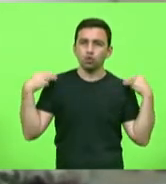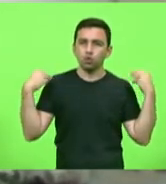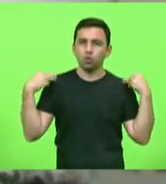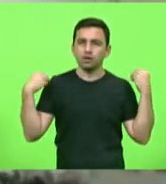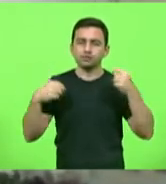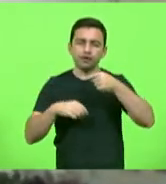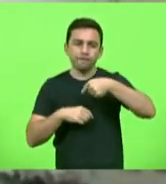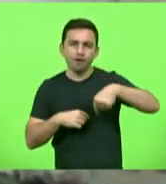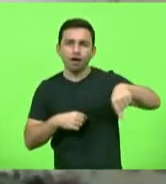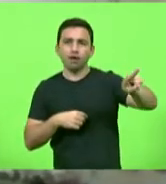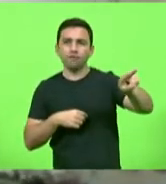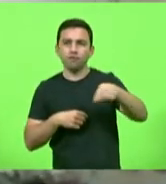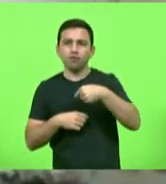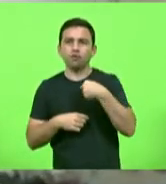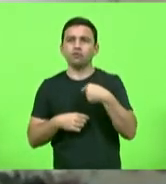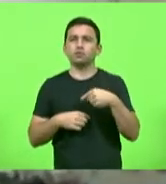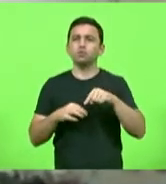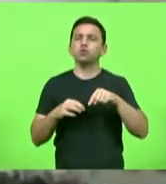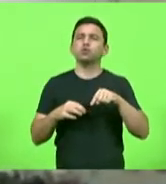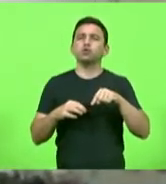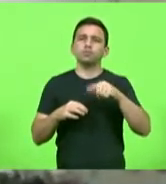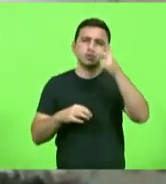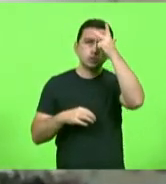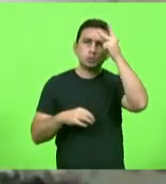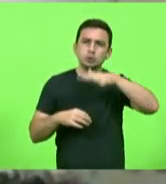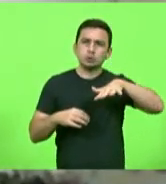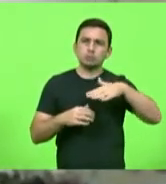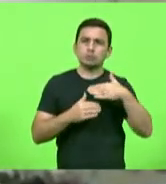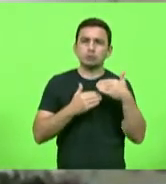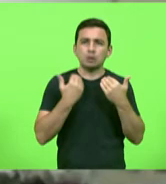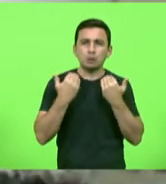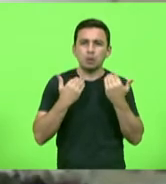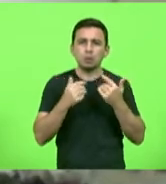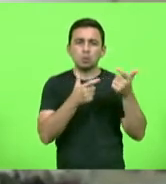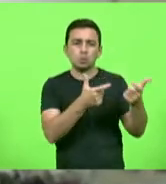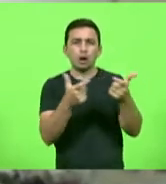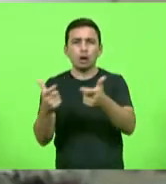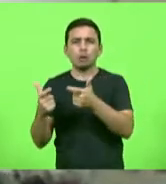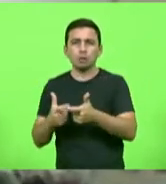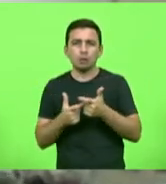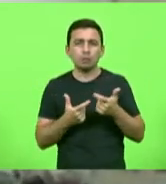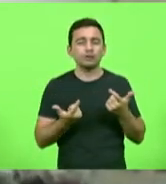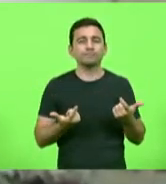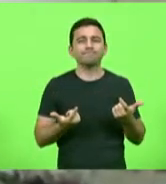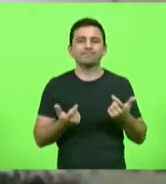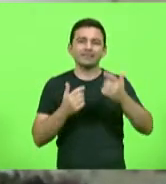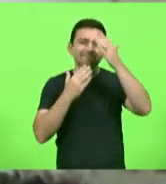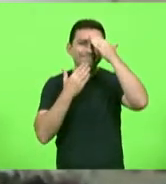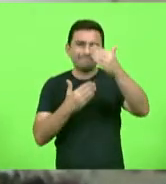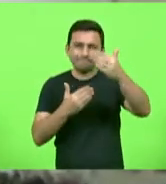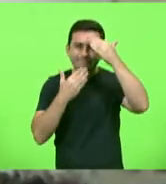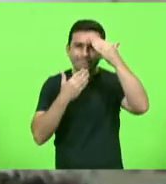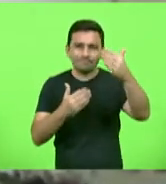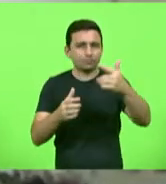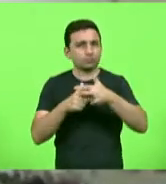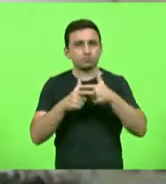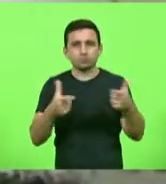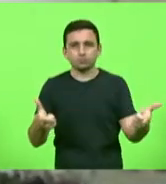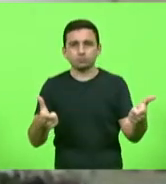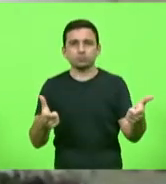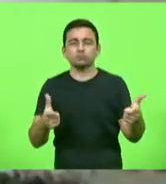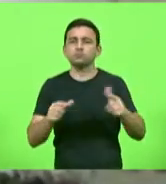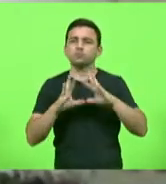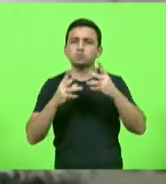levando as pessoas que vêm a óbito de um lugar para o outro agradecer imensamente pela